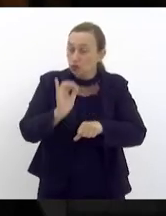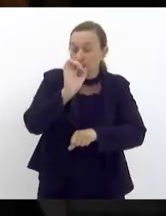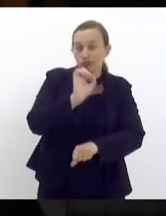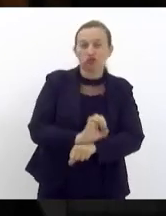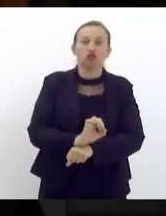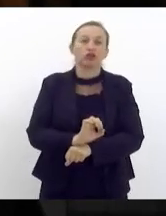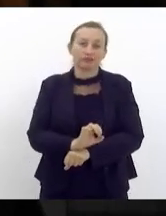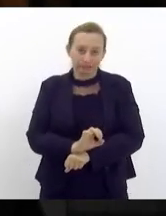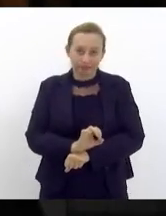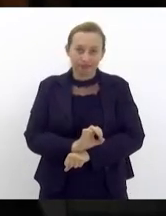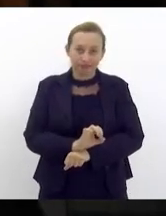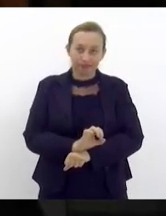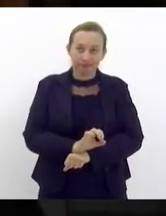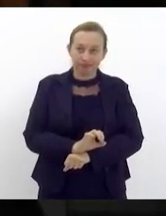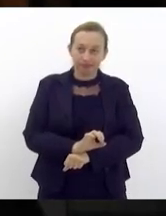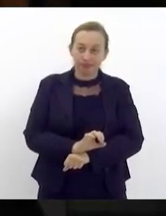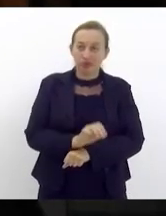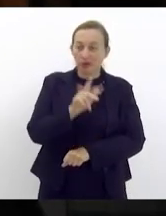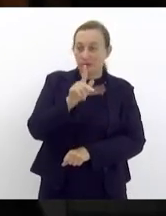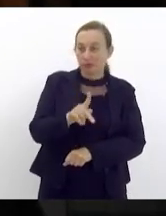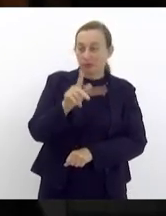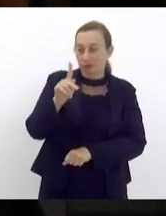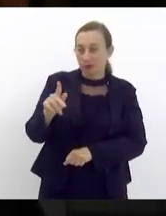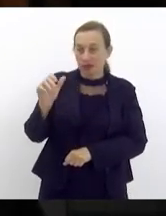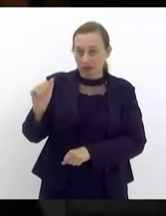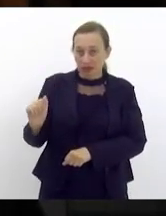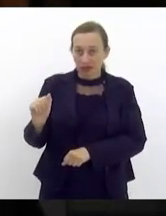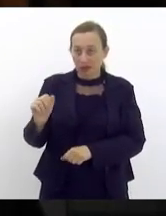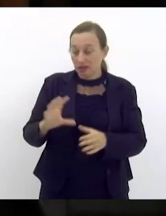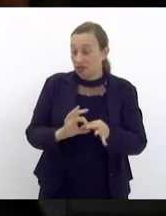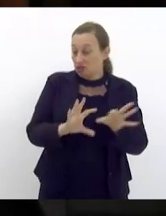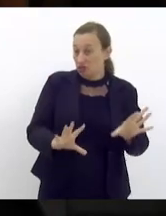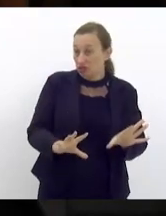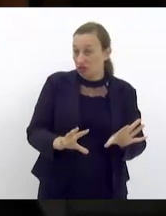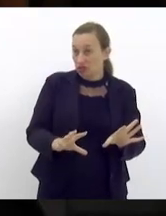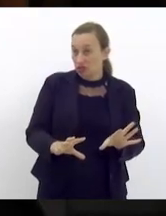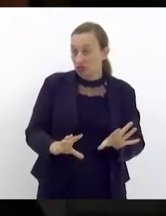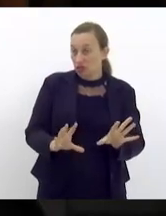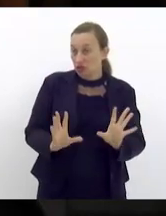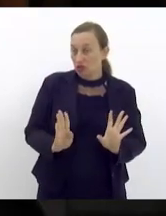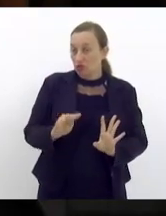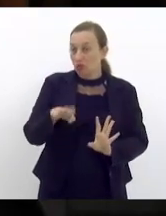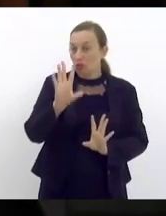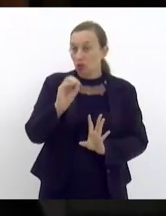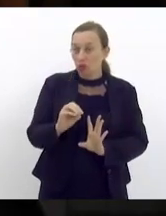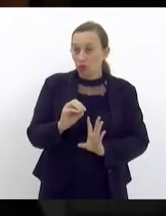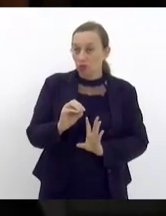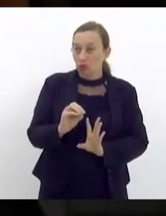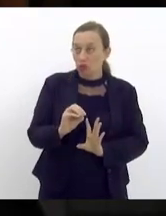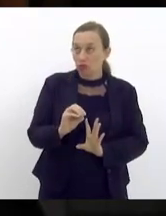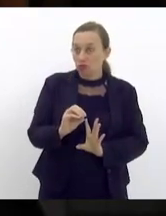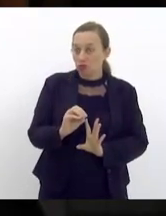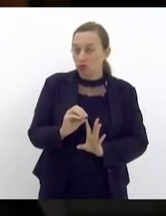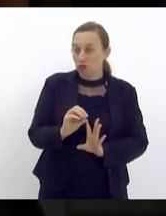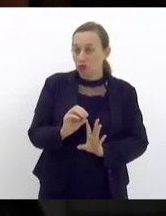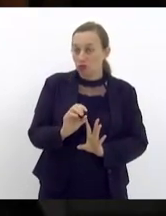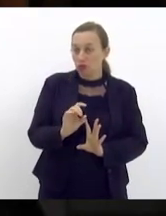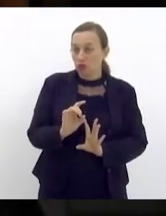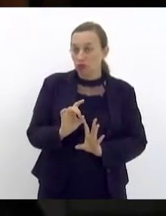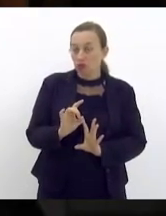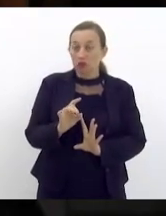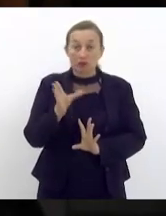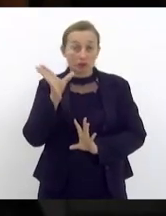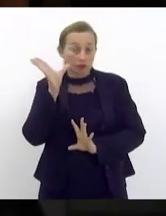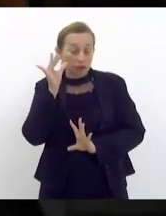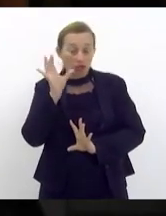e os PPAs vão deixar de ser um bloco de apenas intenções de um